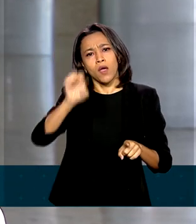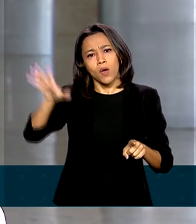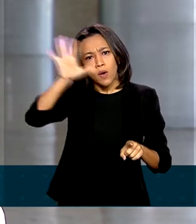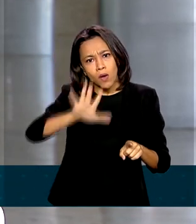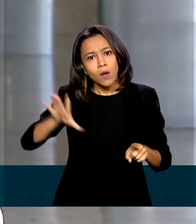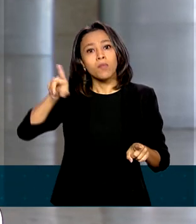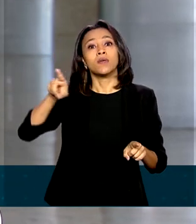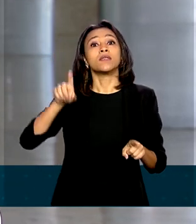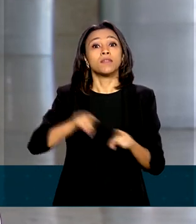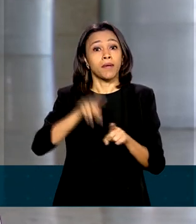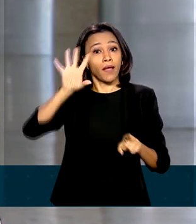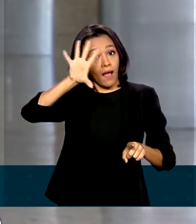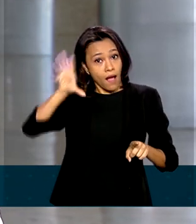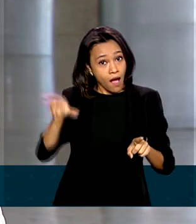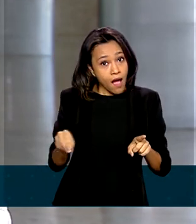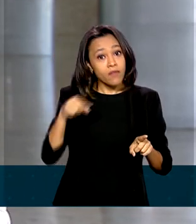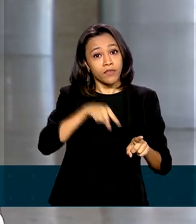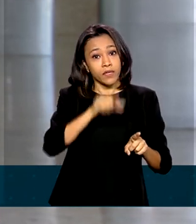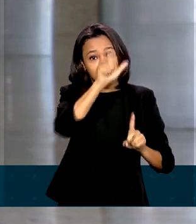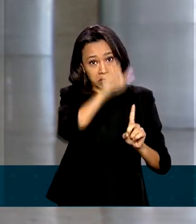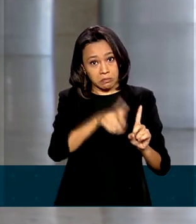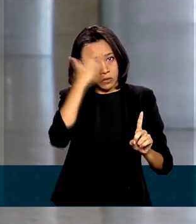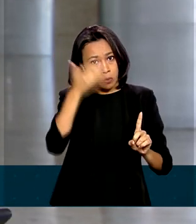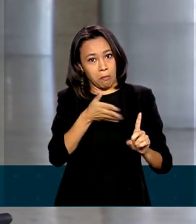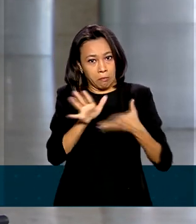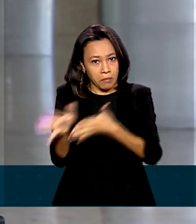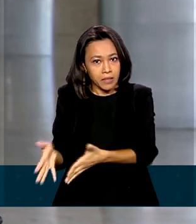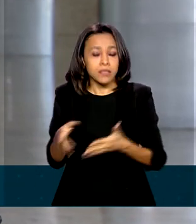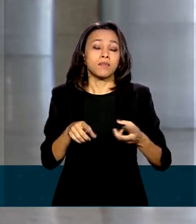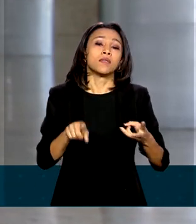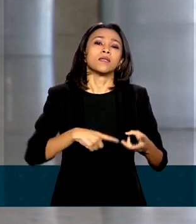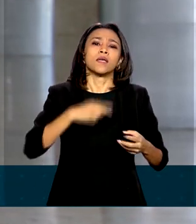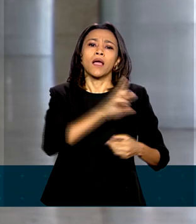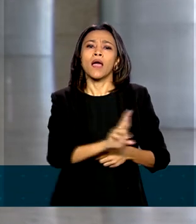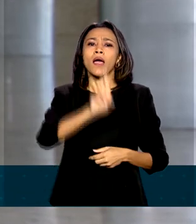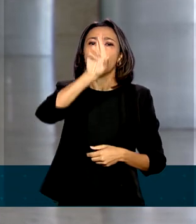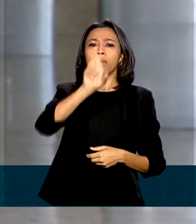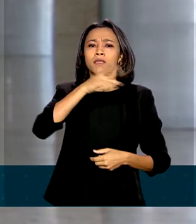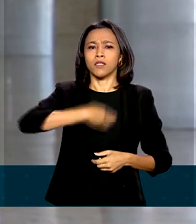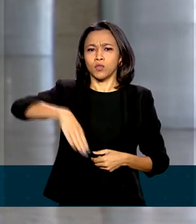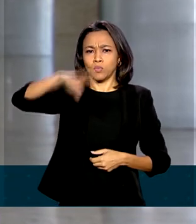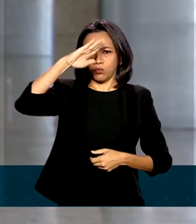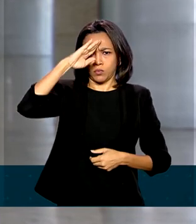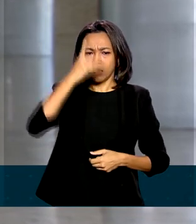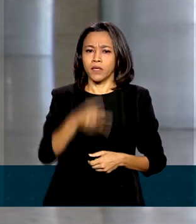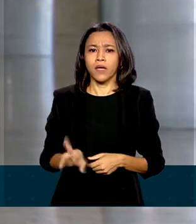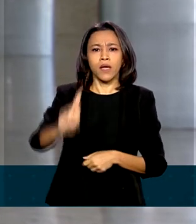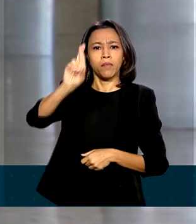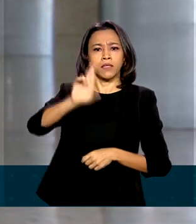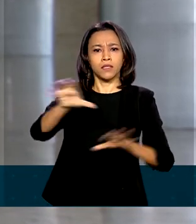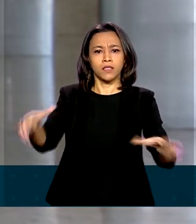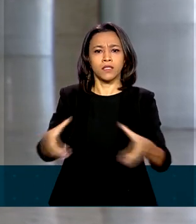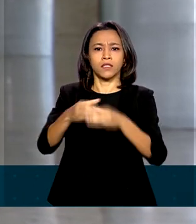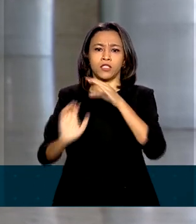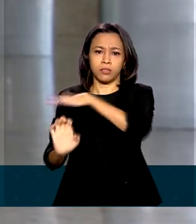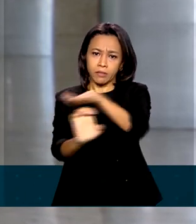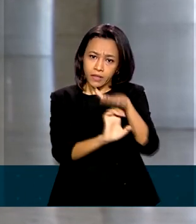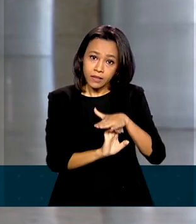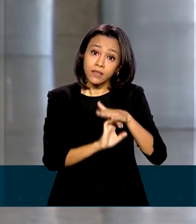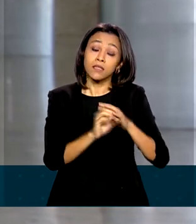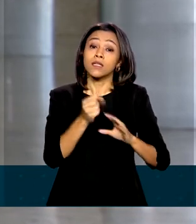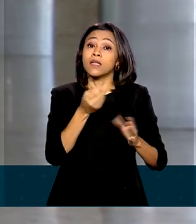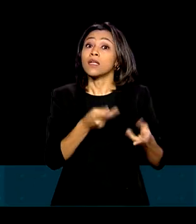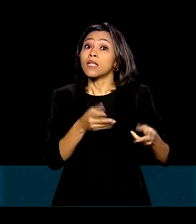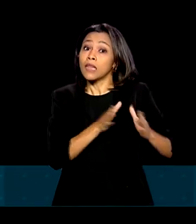do Itamaraty, Kenneth Danóbriga, além de representante do Exército e dos empresários. O Brasil está enviando por navio